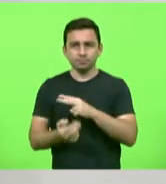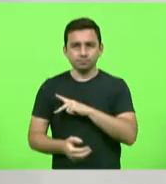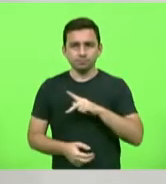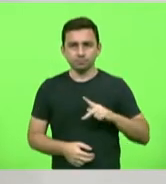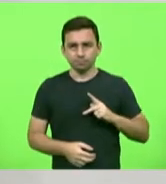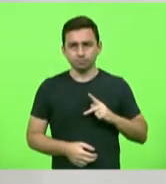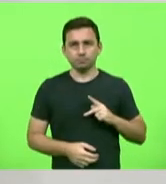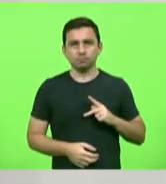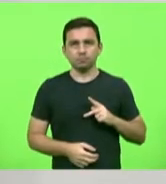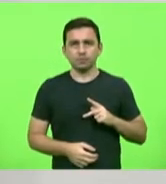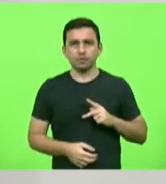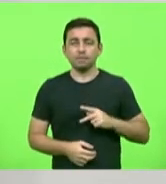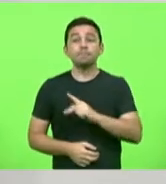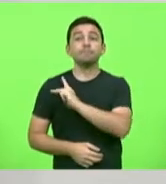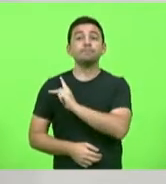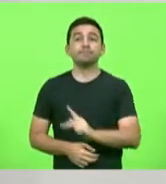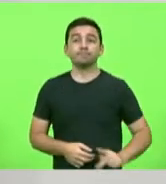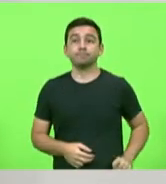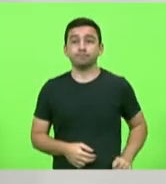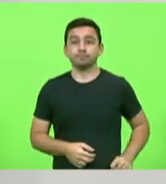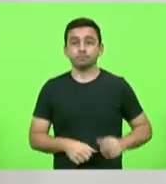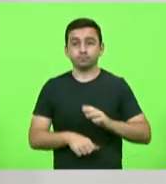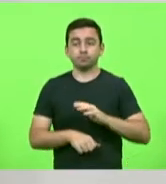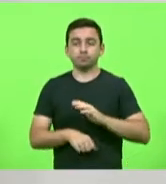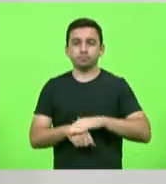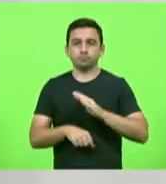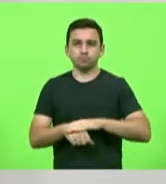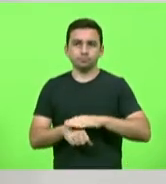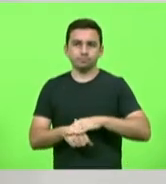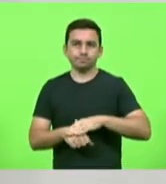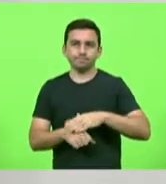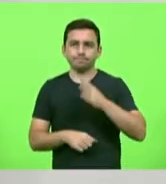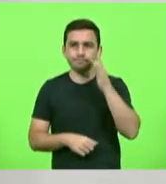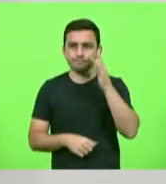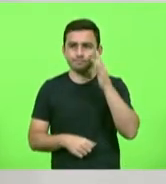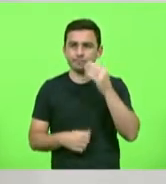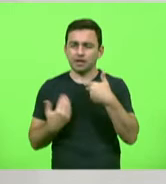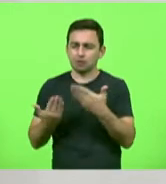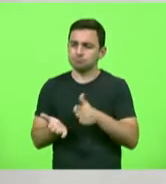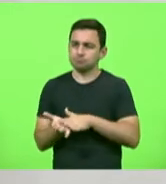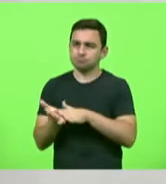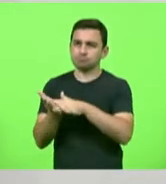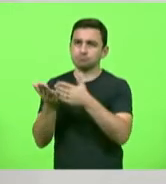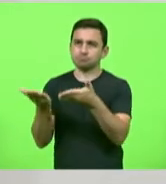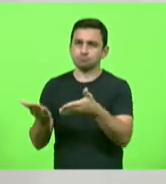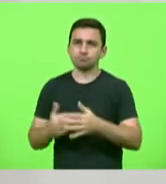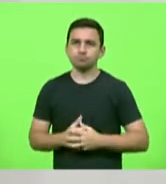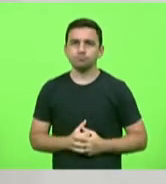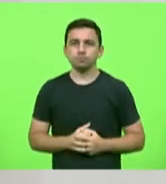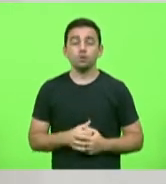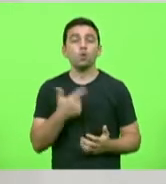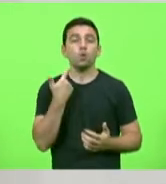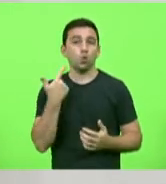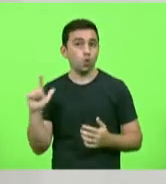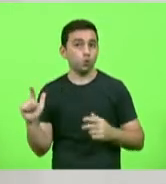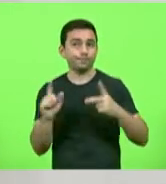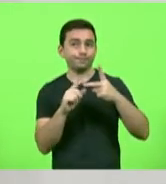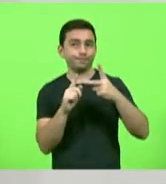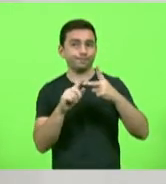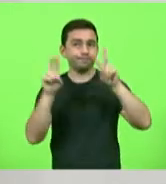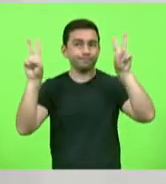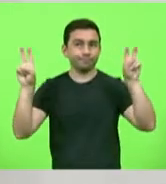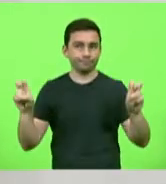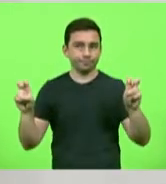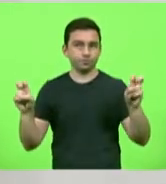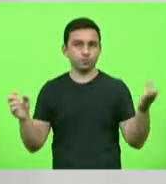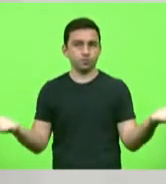ontem e presidida pelo nosso colega, deputado Fernando Kreling, a quem eu parabenizo. Uma outra pauta que me traz